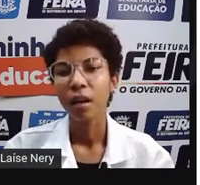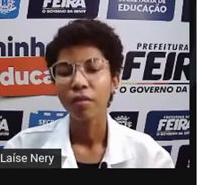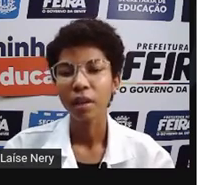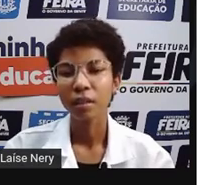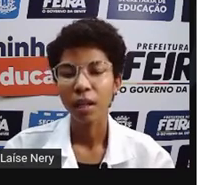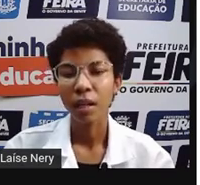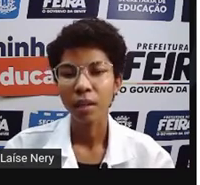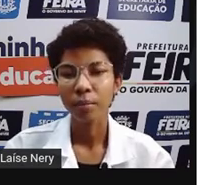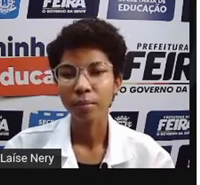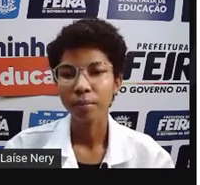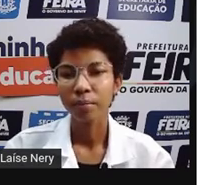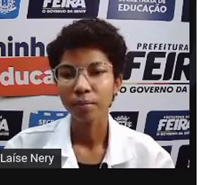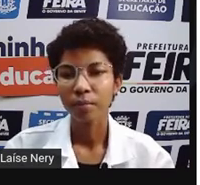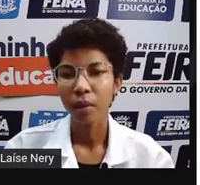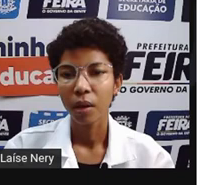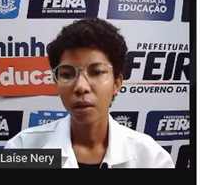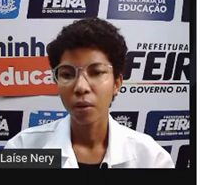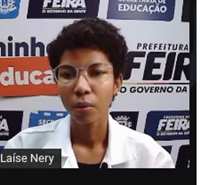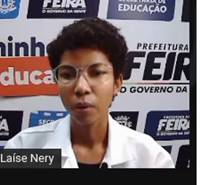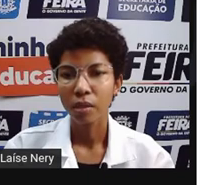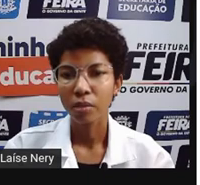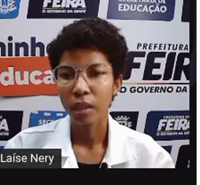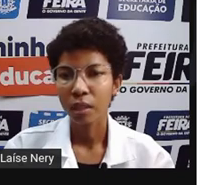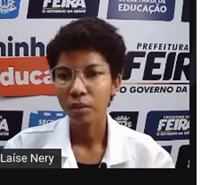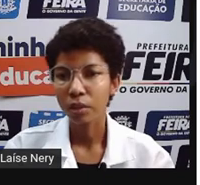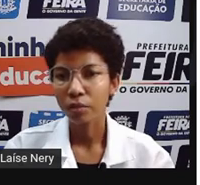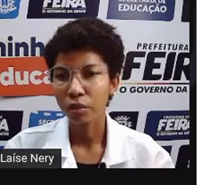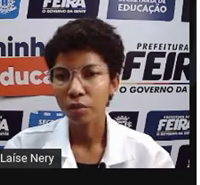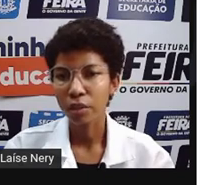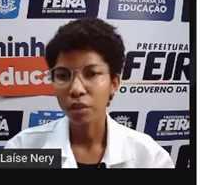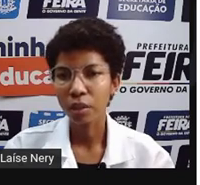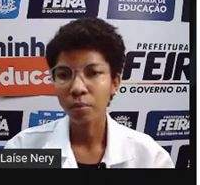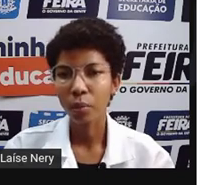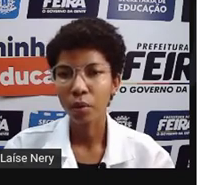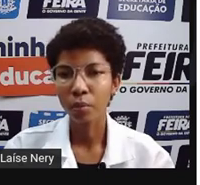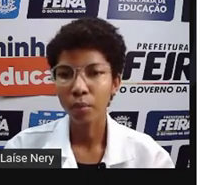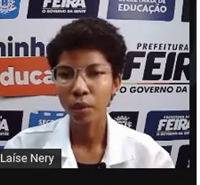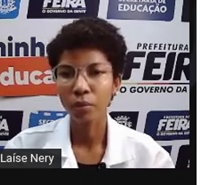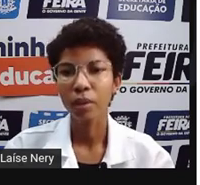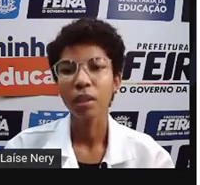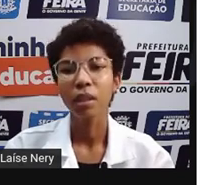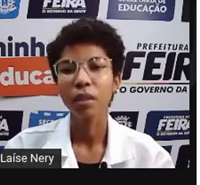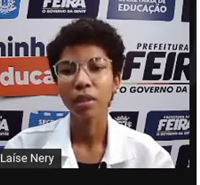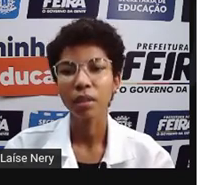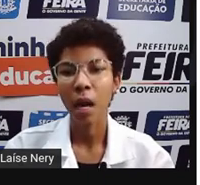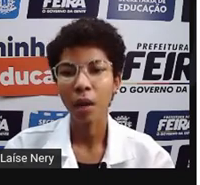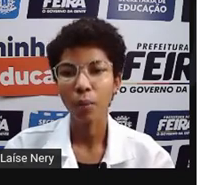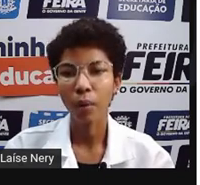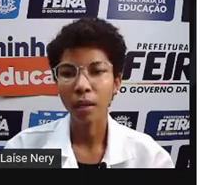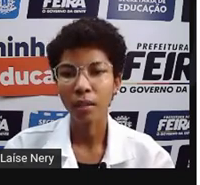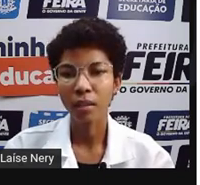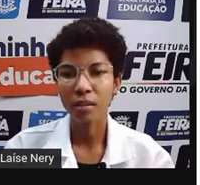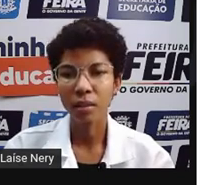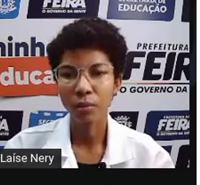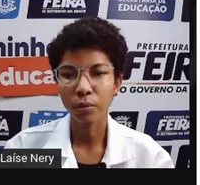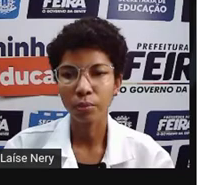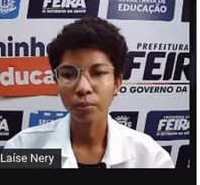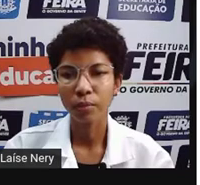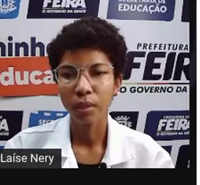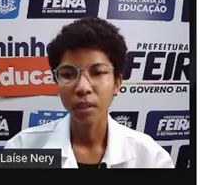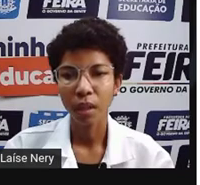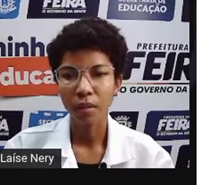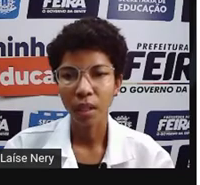vai dar um resultado que eu vou dividir por mil e vai dar 45.